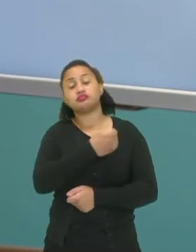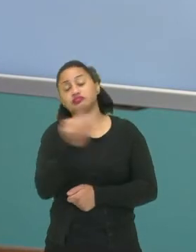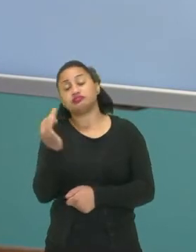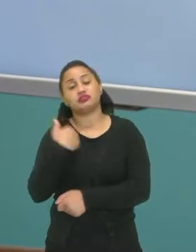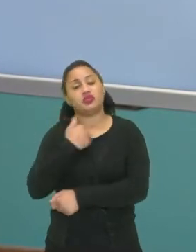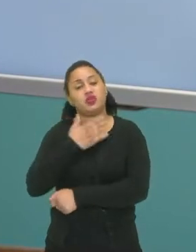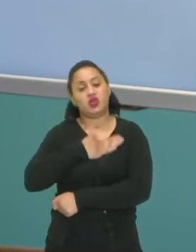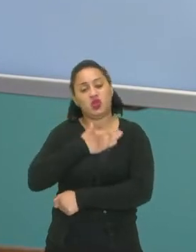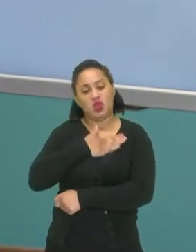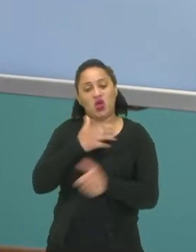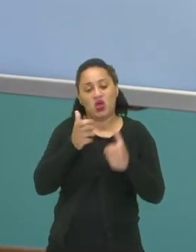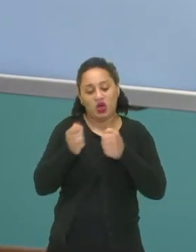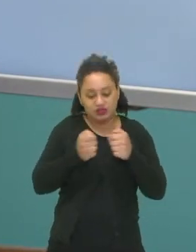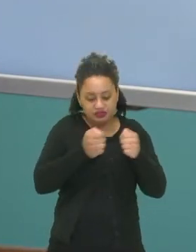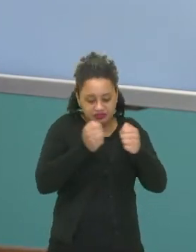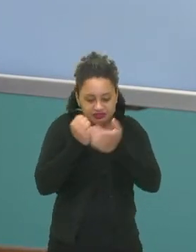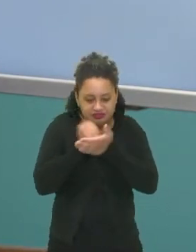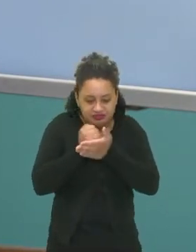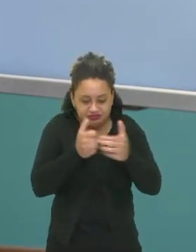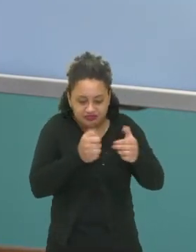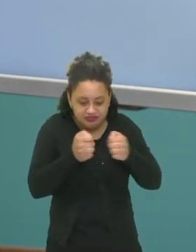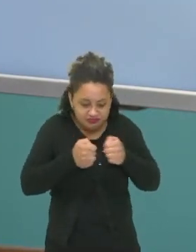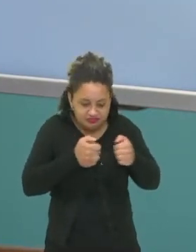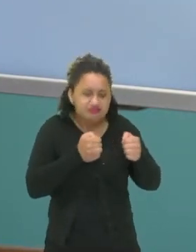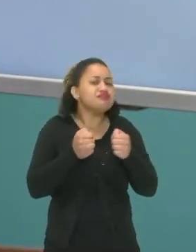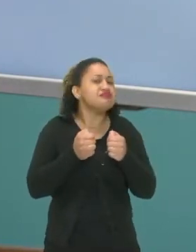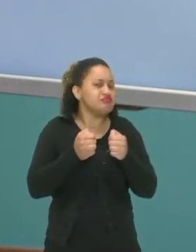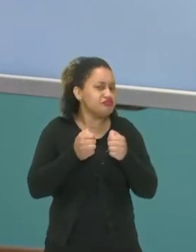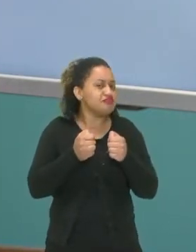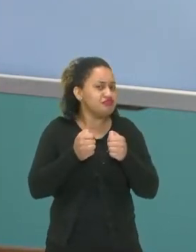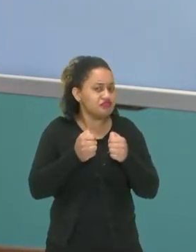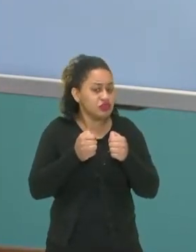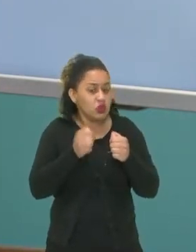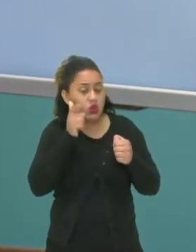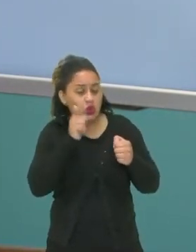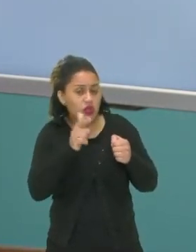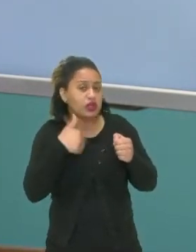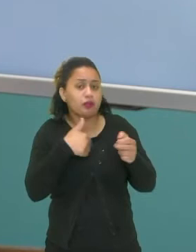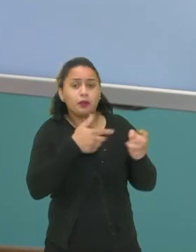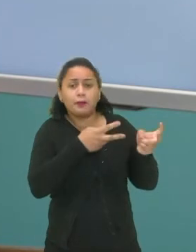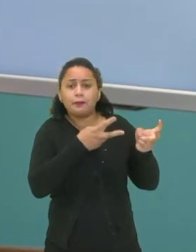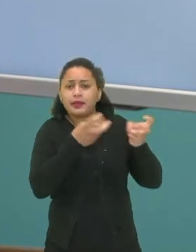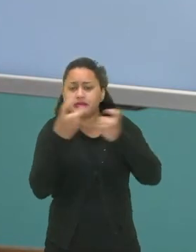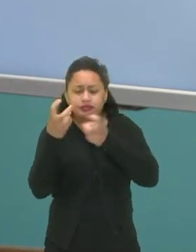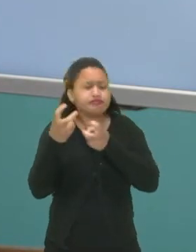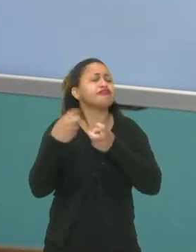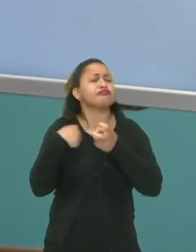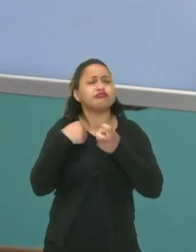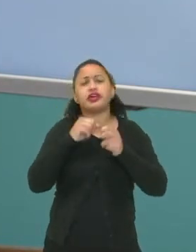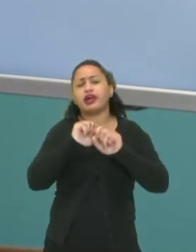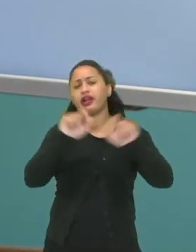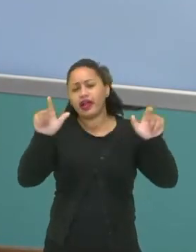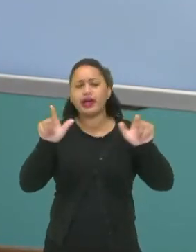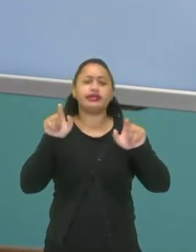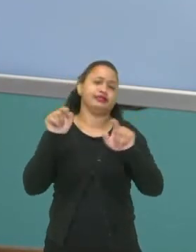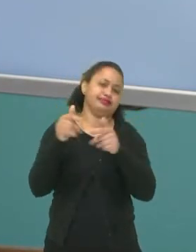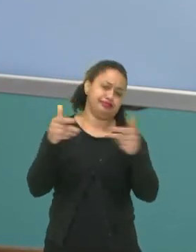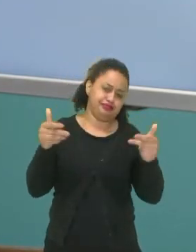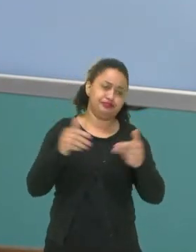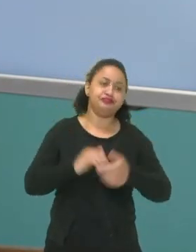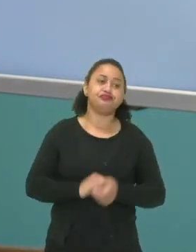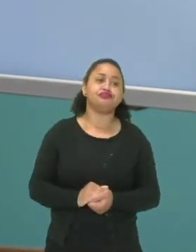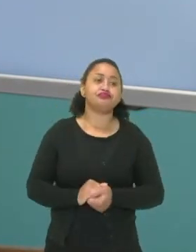por exemplo, de videogame aí, jogos digitais, dentro dos jogos tem demais plano cartesiano. Tranquilo?